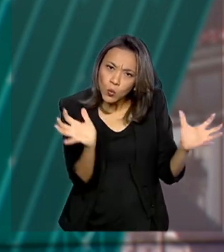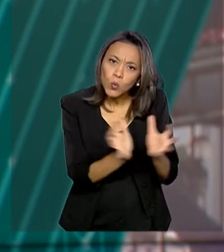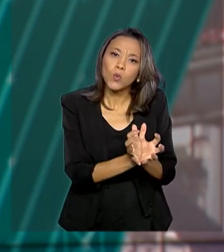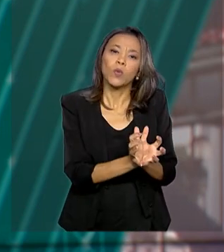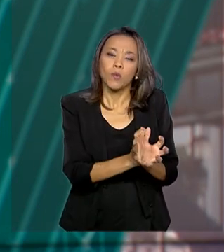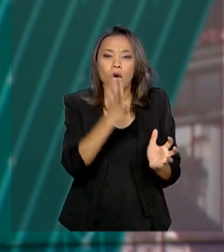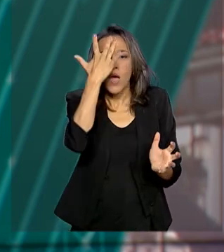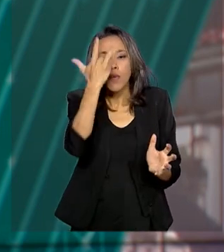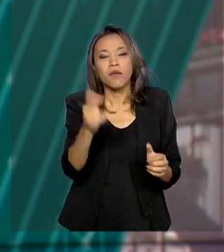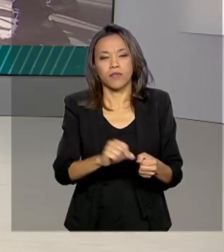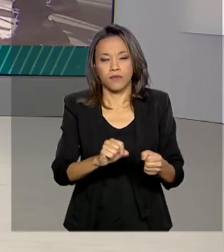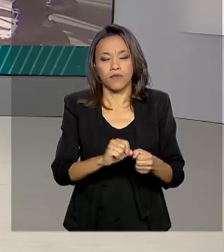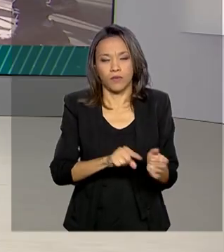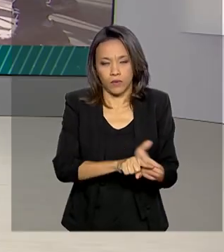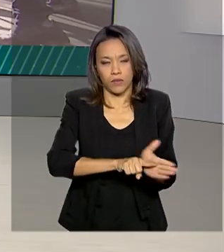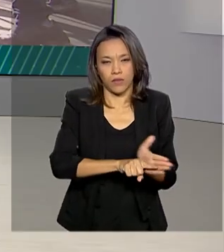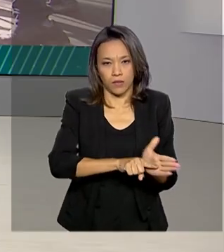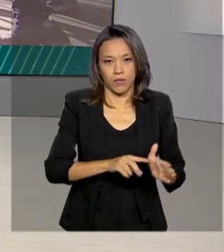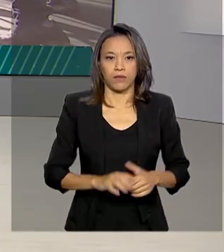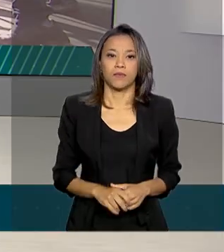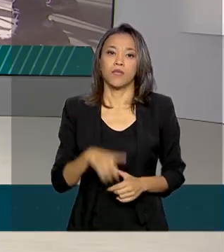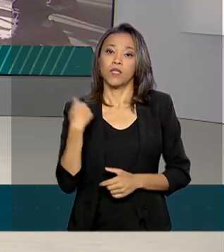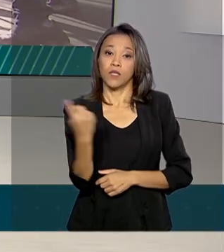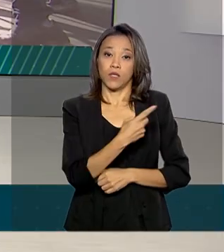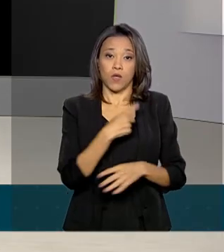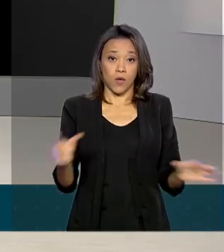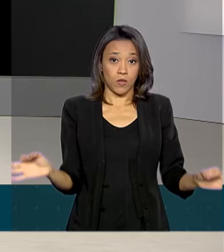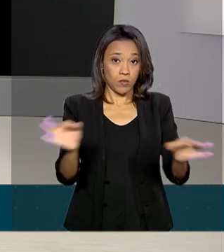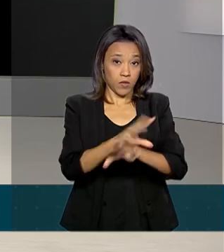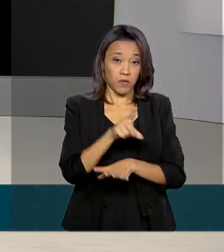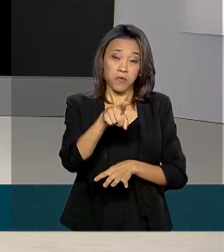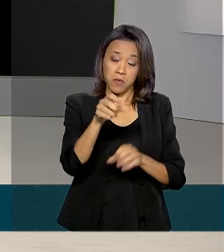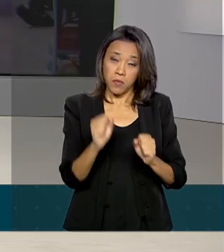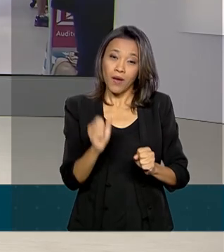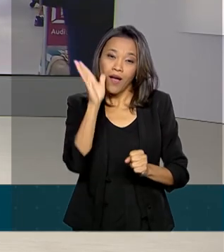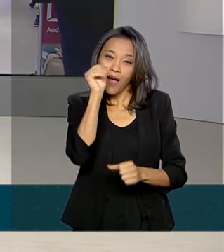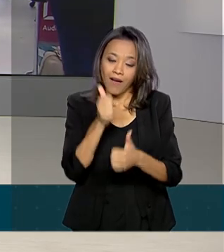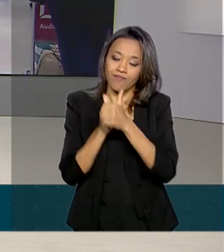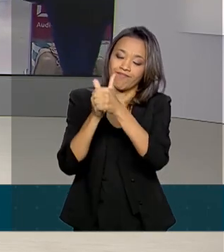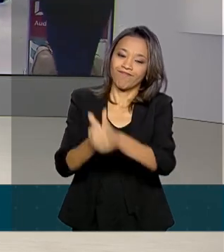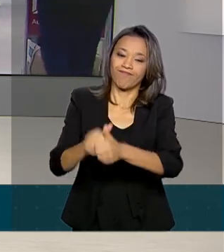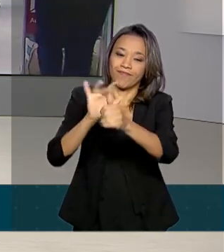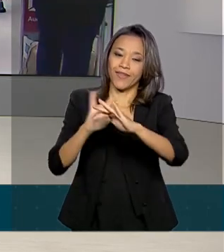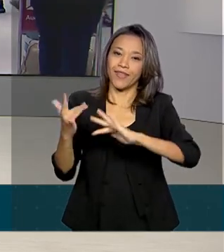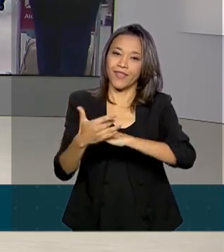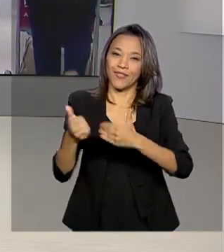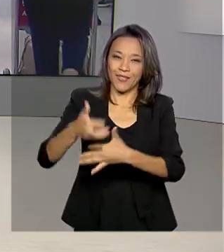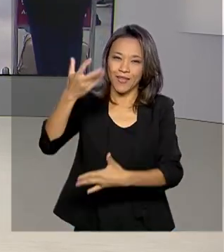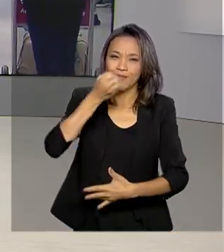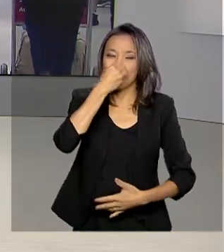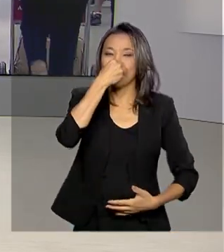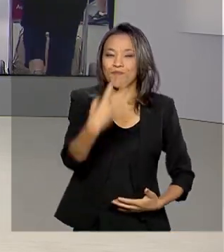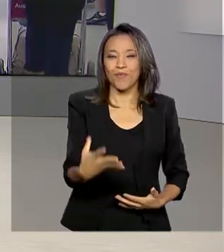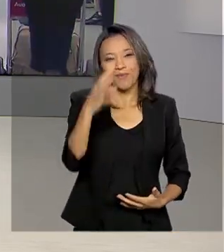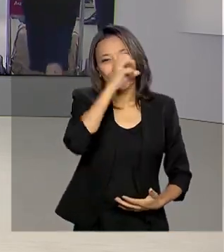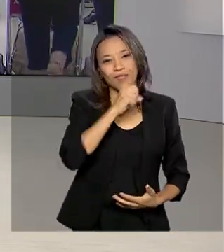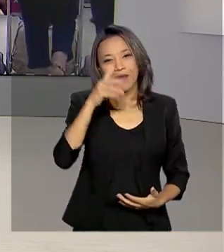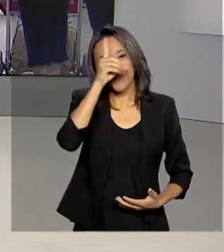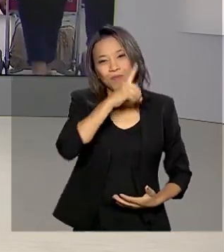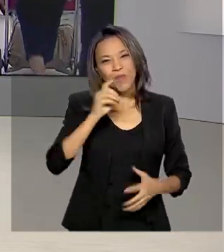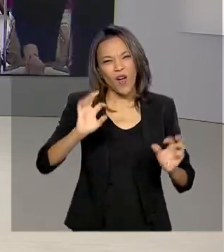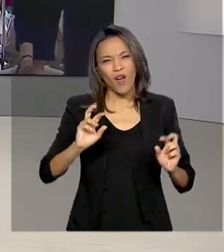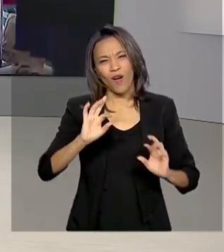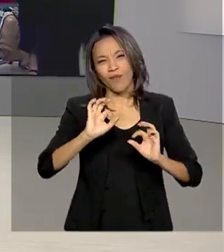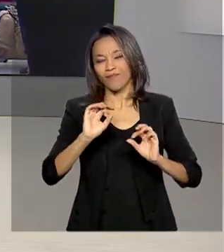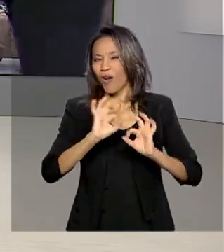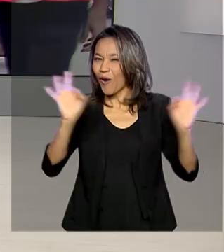feita amanhã. Nós ficamos por aqui. Você pode nos acompanhar também pelas redes sociais. Bom fim de semana para você. Ótimo